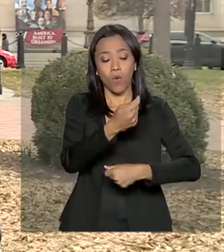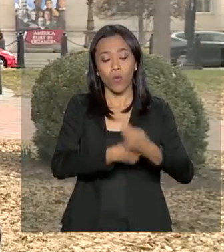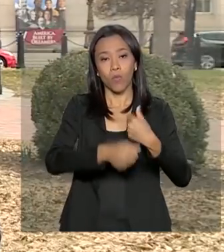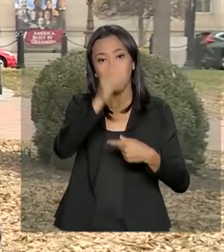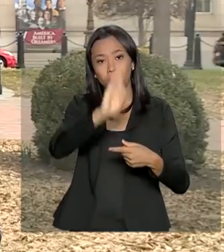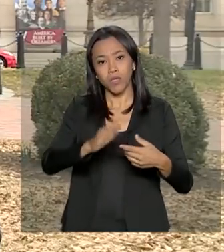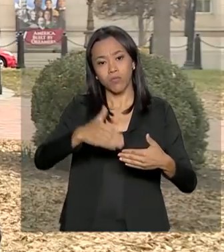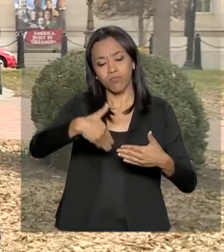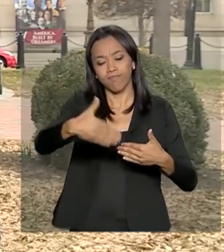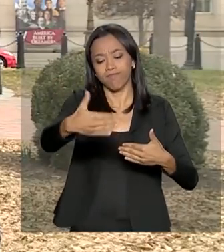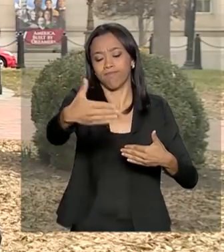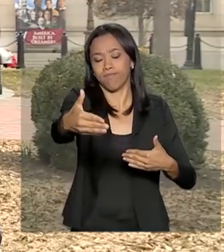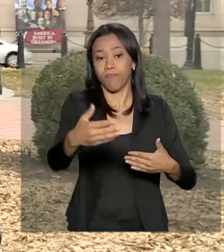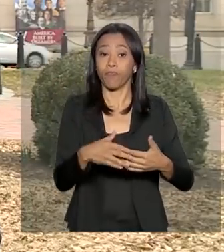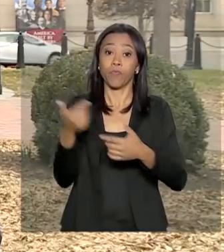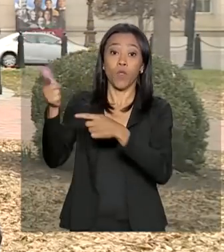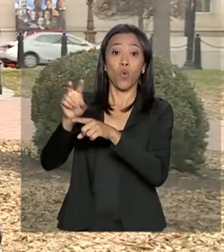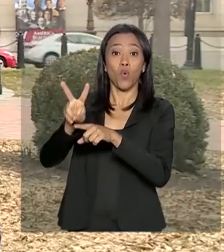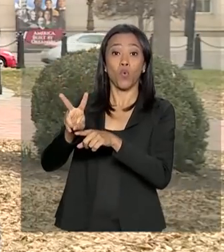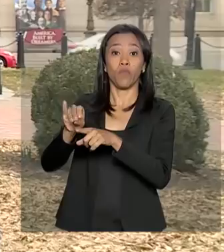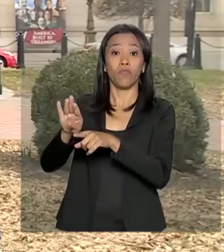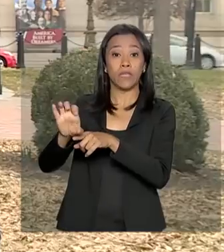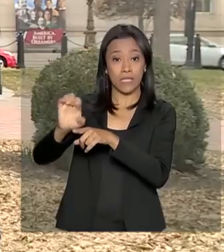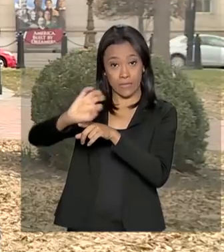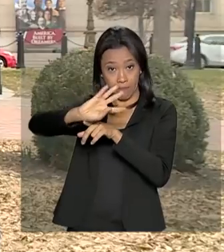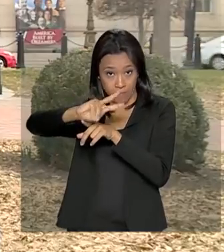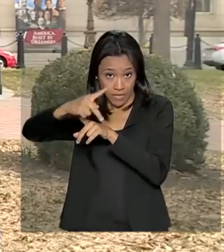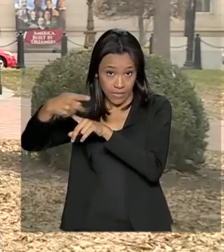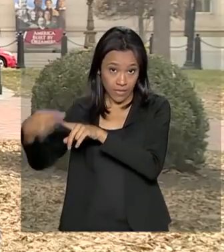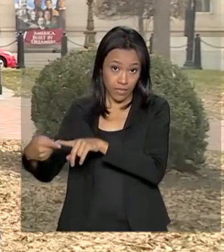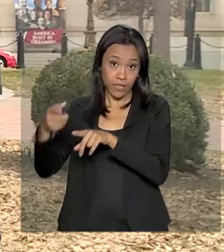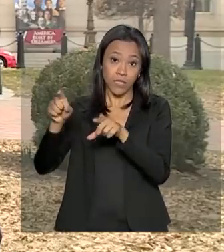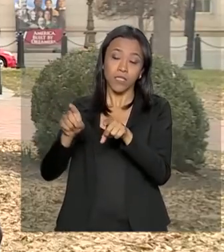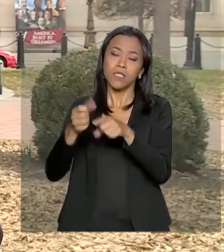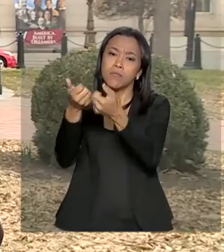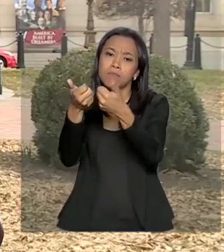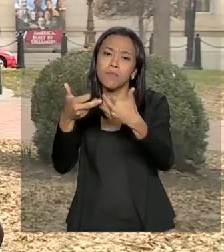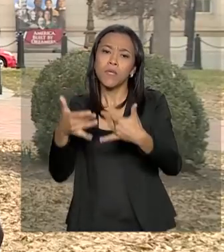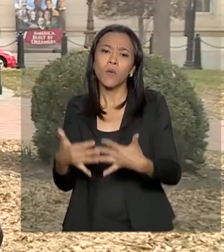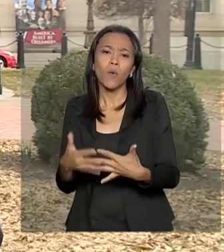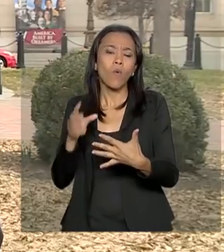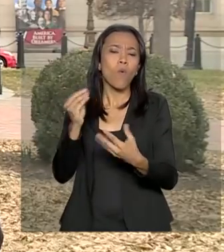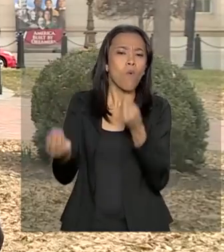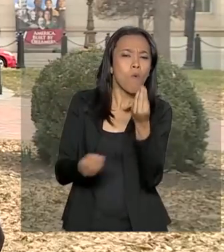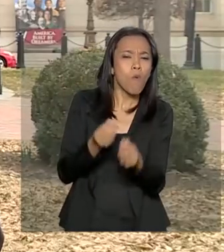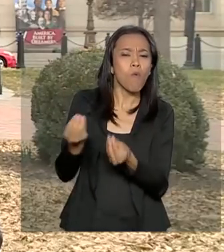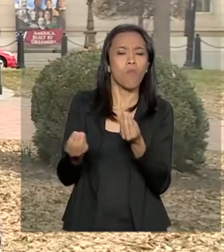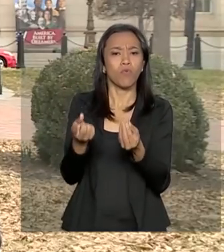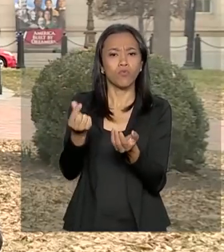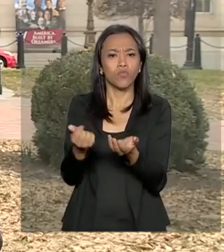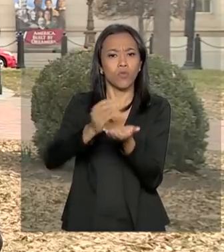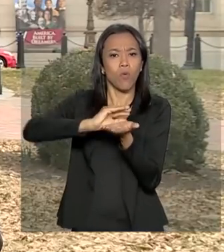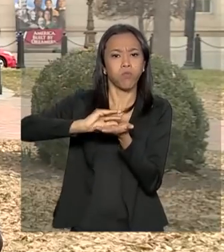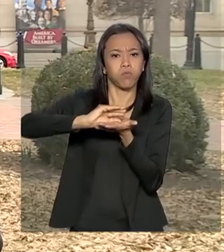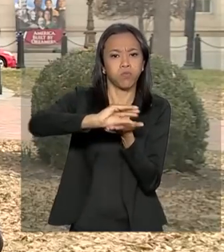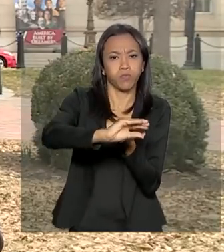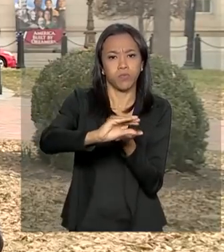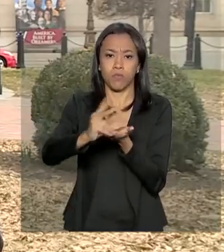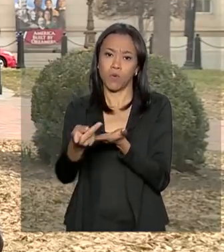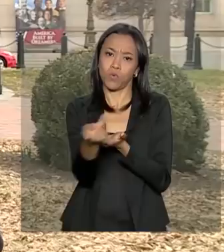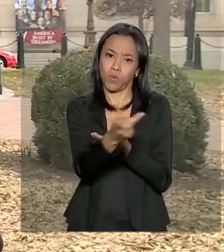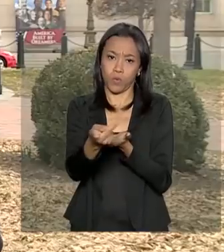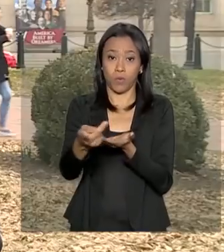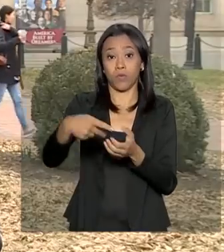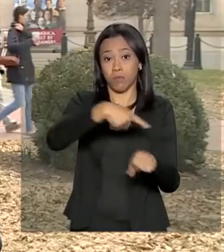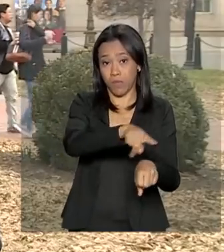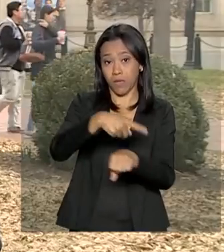-presidente da US Chamber, Nate Warrington, falou sobre as expectativas de investimentos para os dois países. Vamos